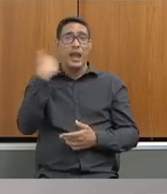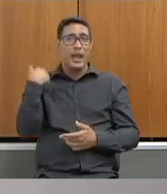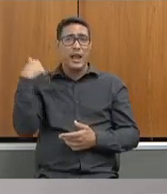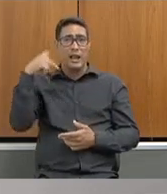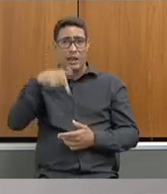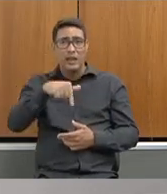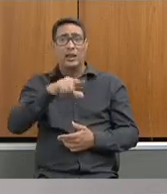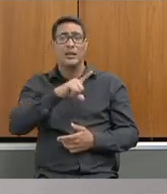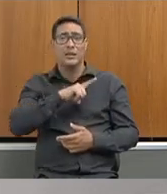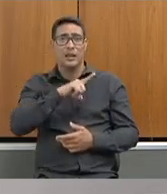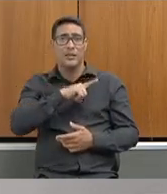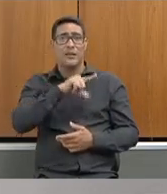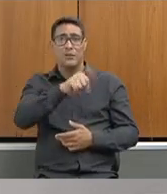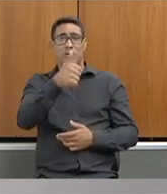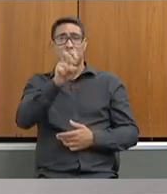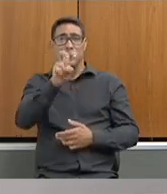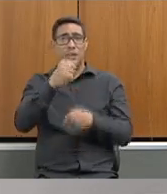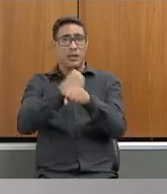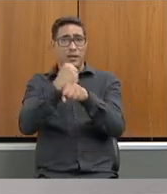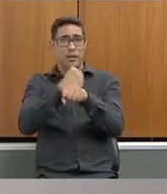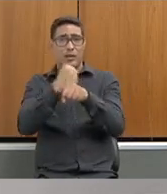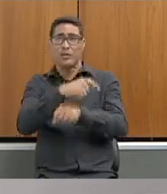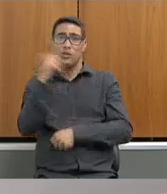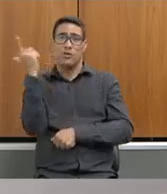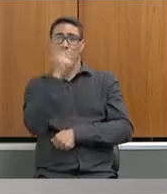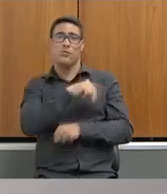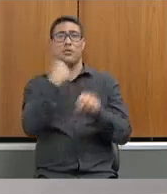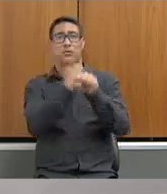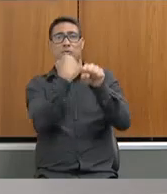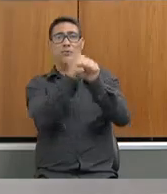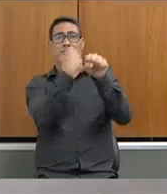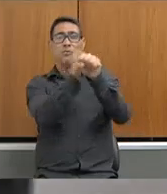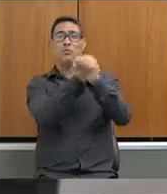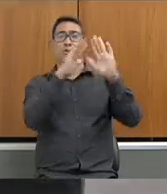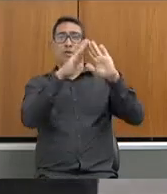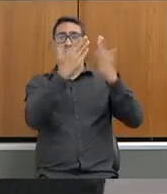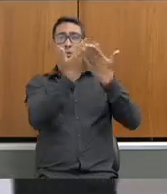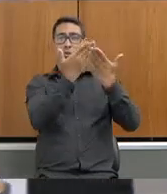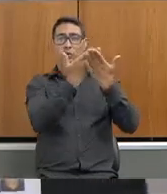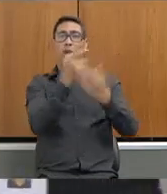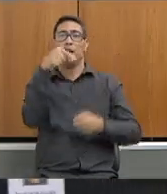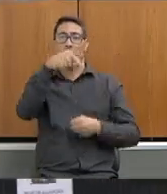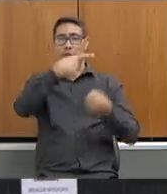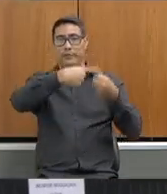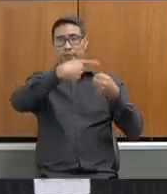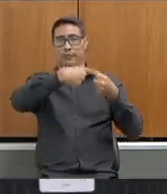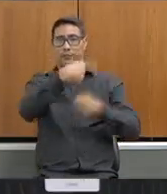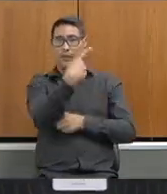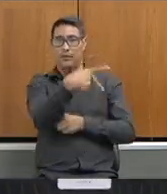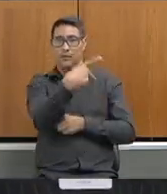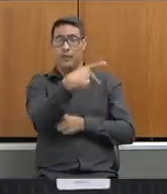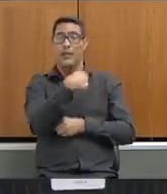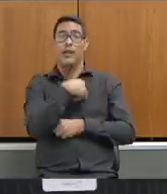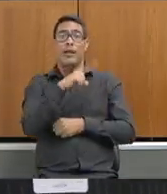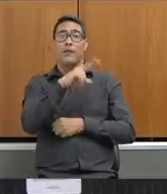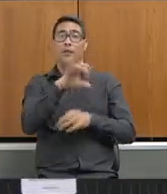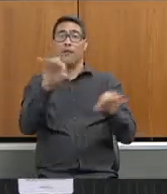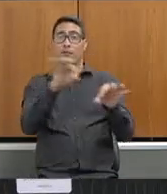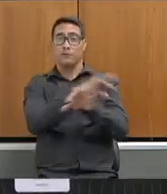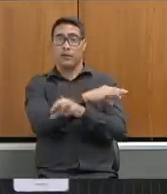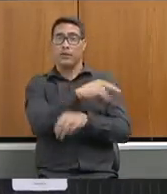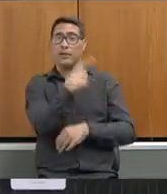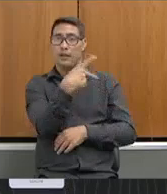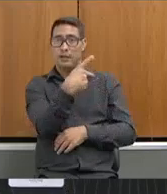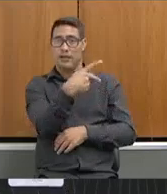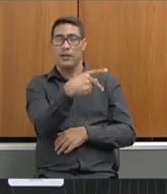momento de glória, porque depois de 15 anos nós conseguimos construir a escola na cidade. e vamos finalizar esse legado dele, que ele